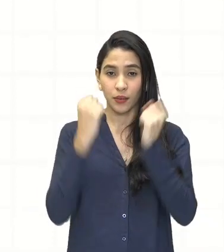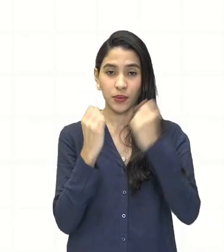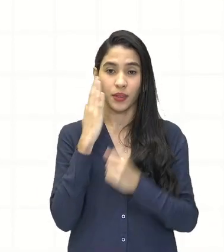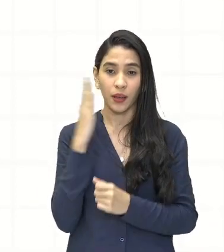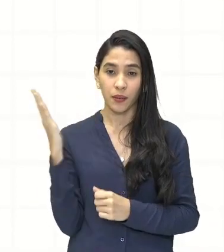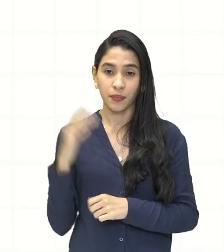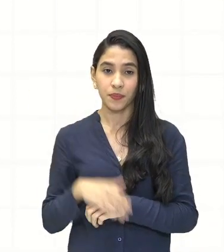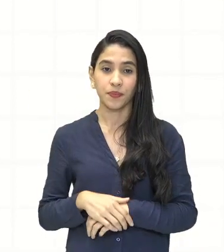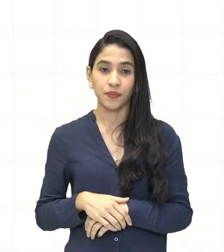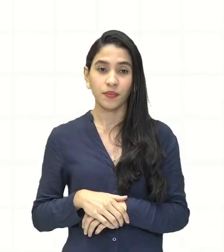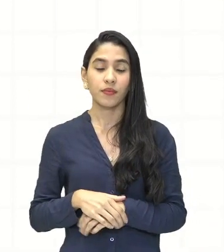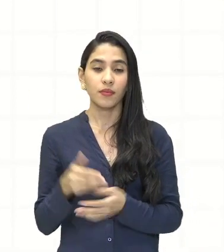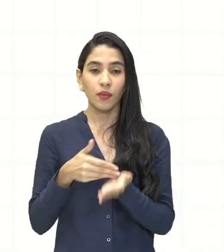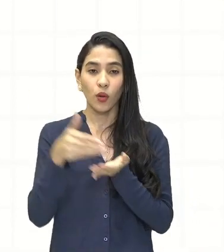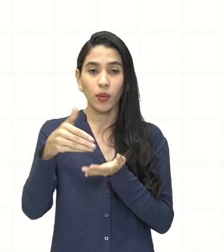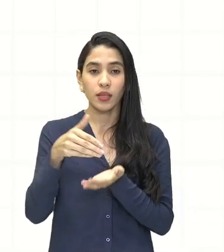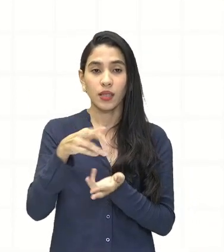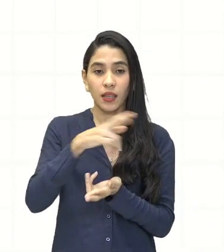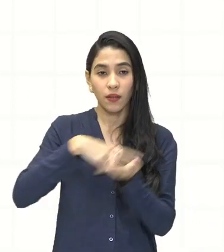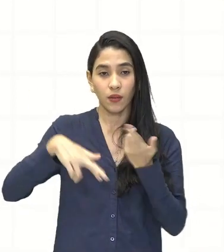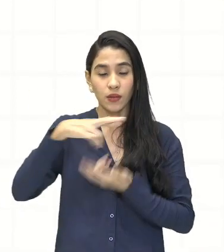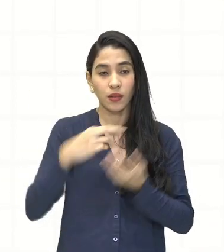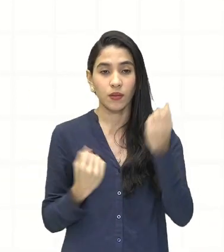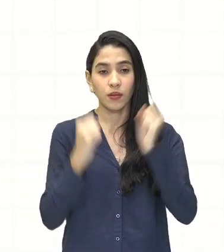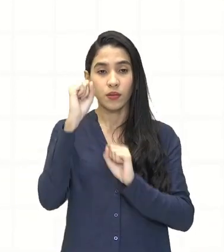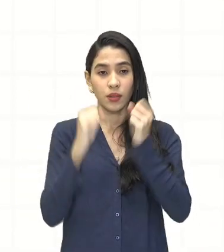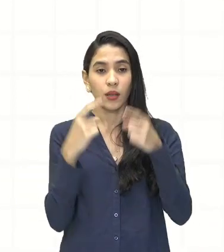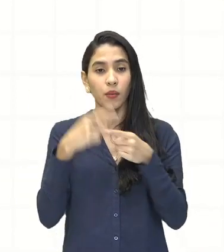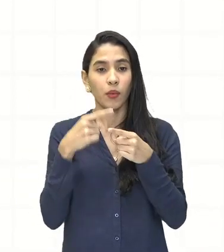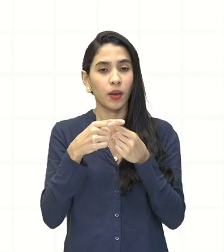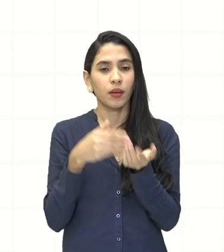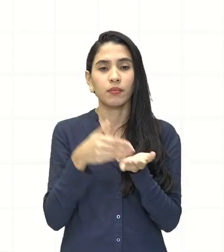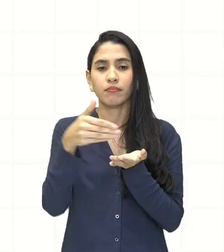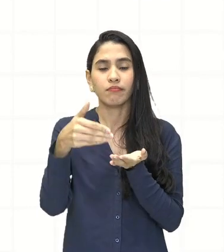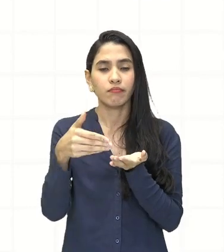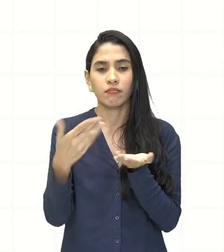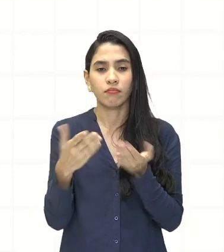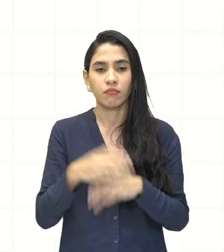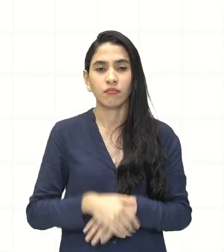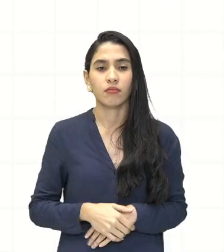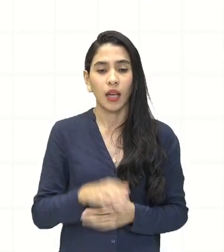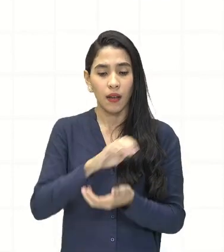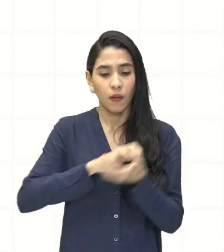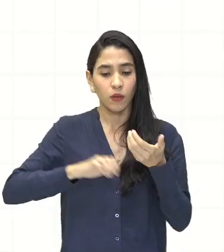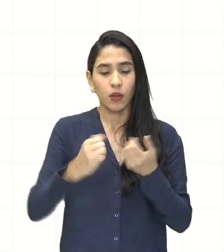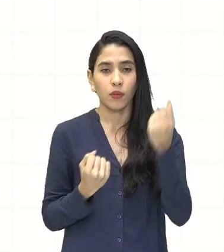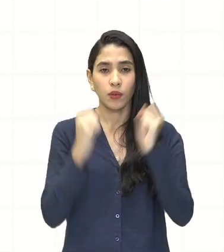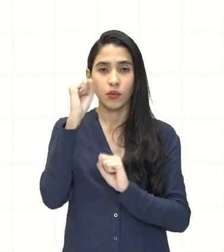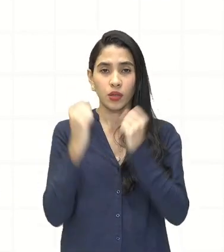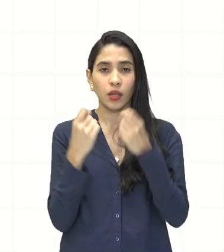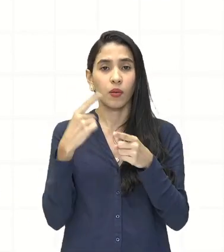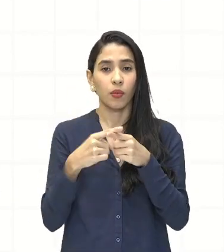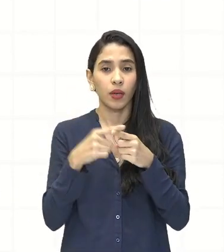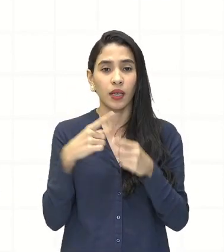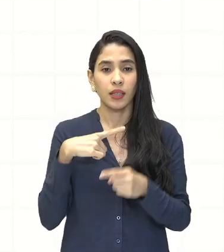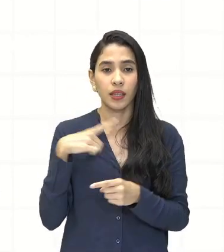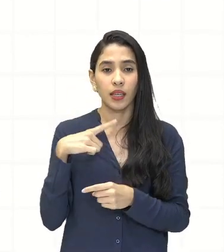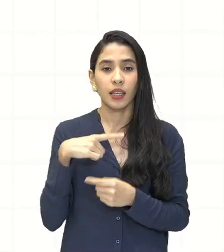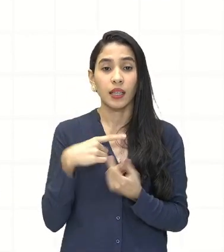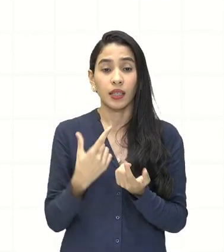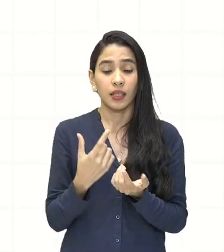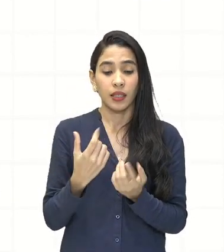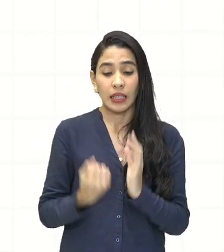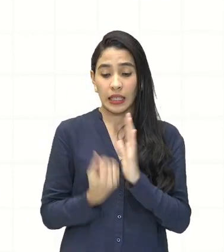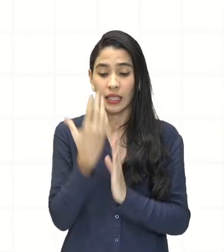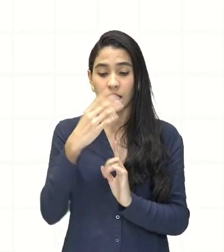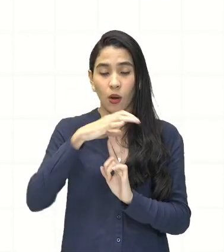Inicia com a revolução industrial. E por que que começa com essa revolução industrial? Porque nós vamos ter aí a adoção de máquinas.